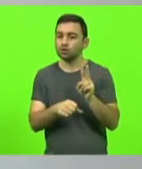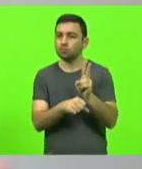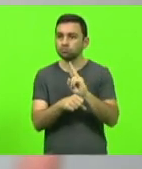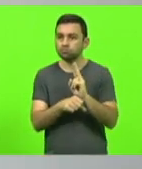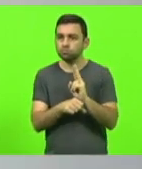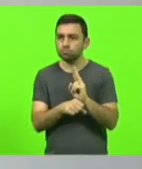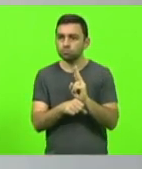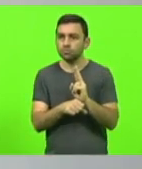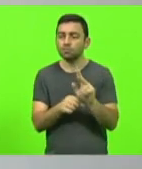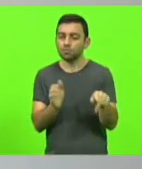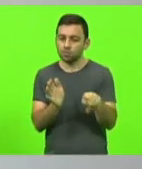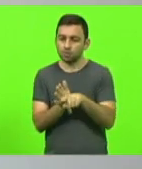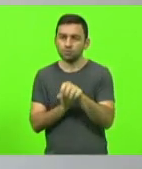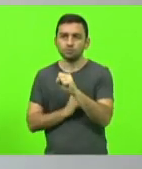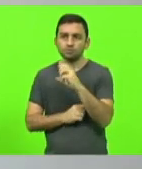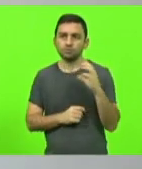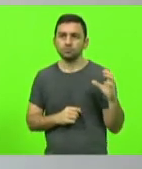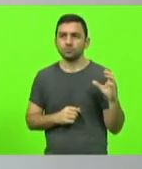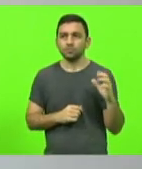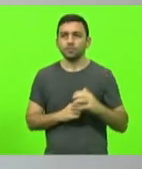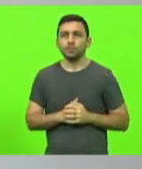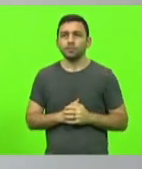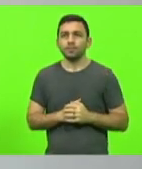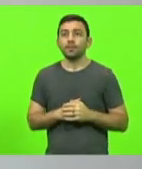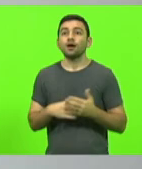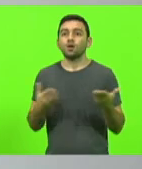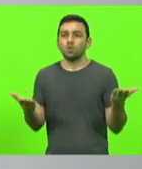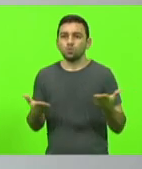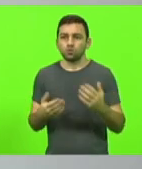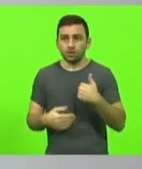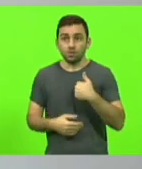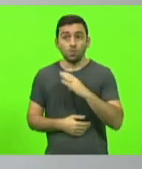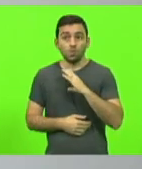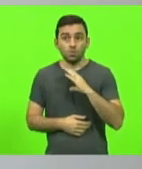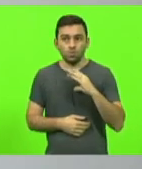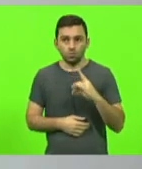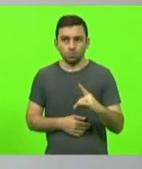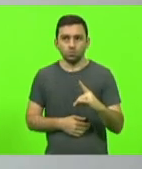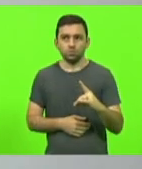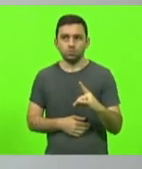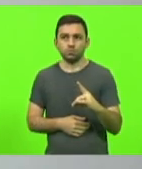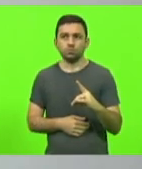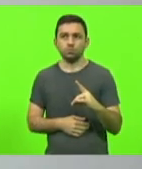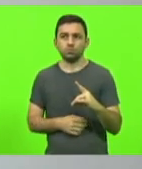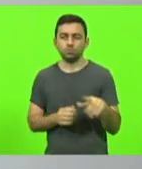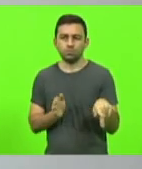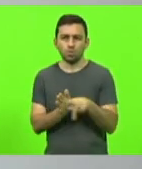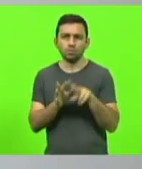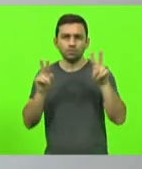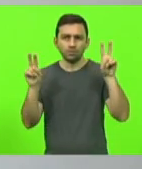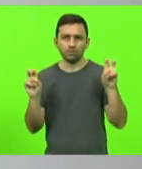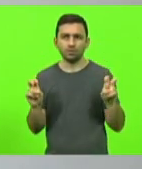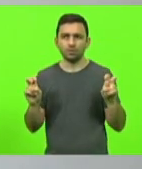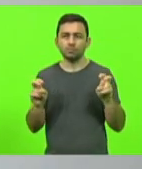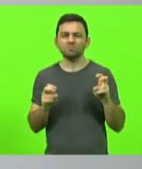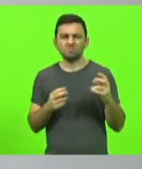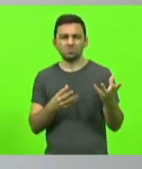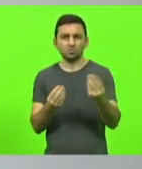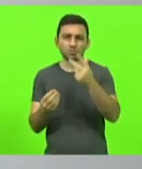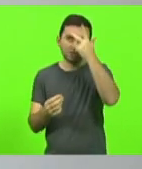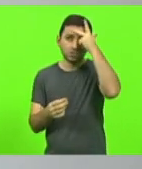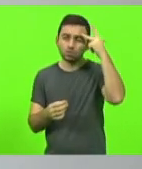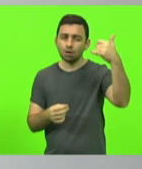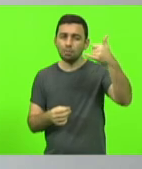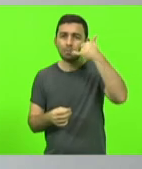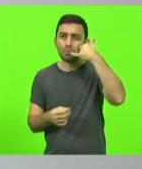de Santa Catarina. Hoje, como coordenador da frente parlamentar desse tema, muitas pessoas entram em contato